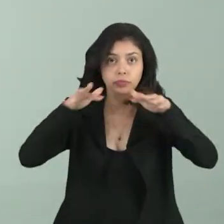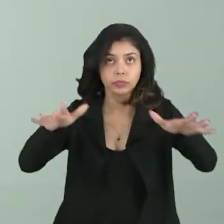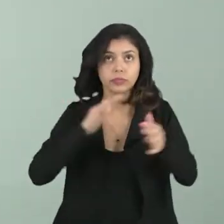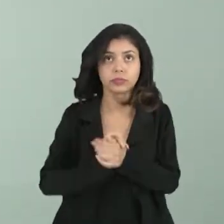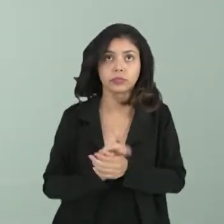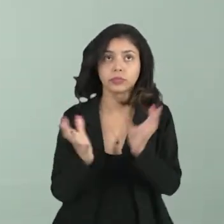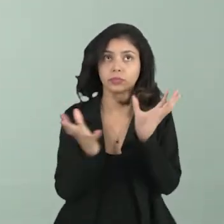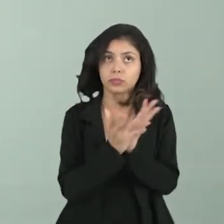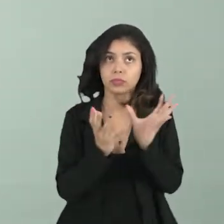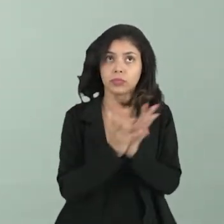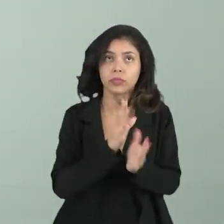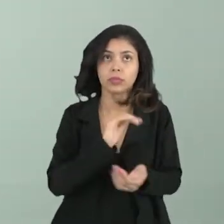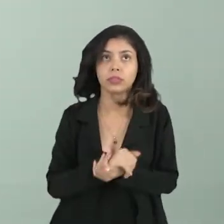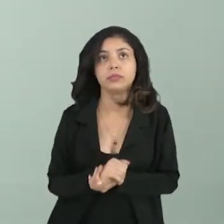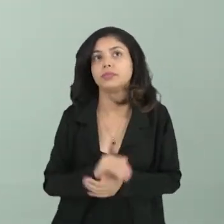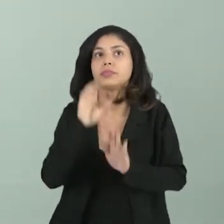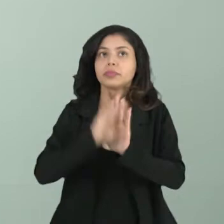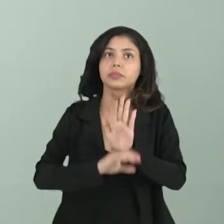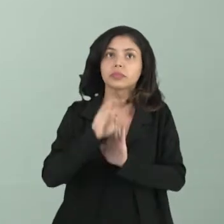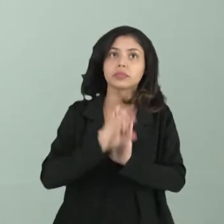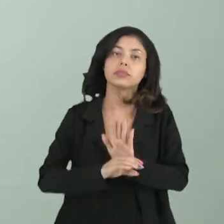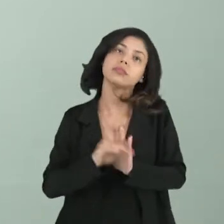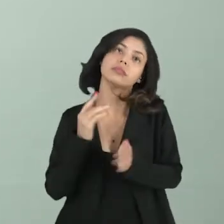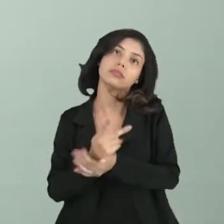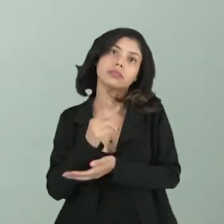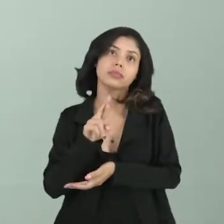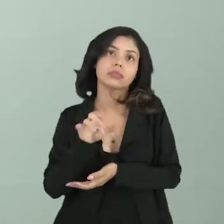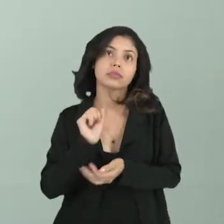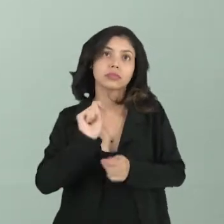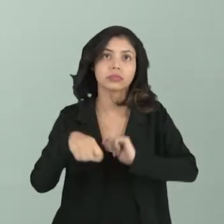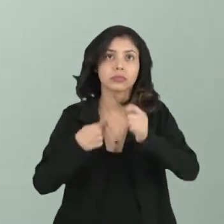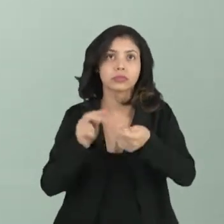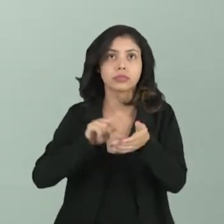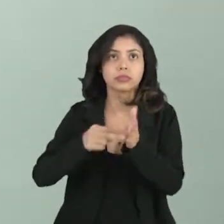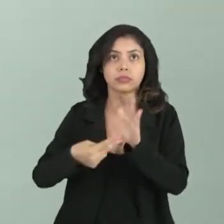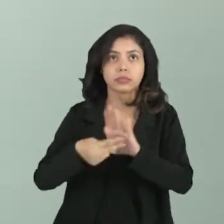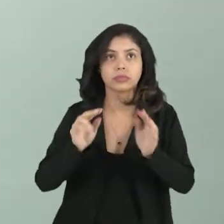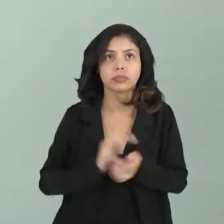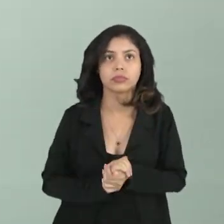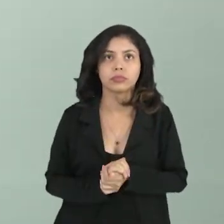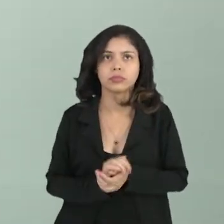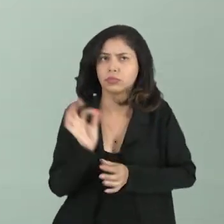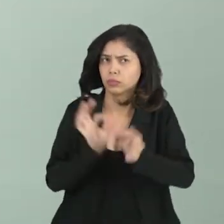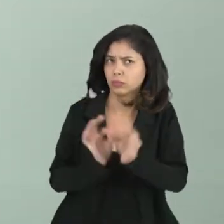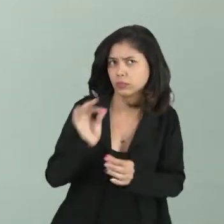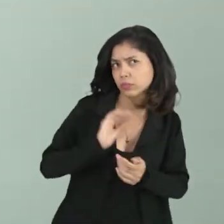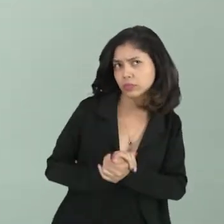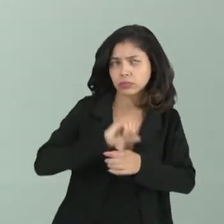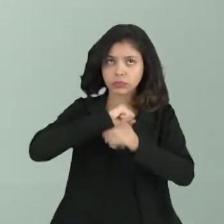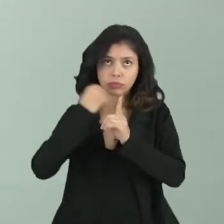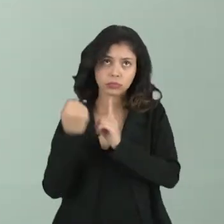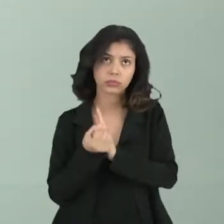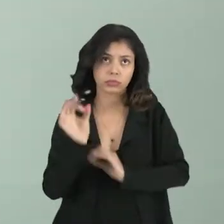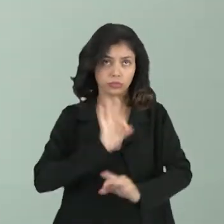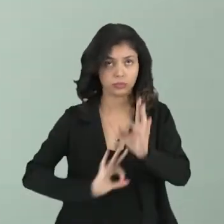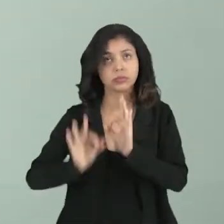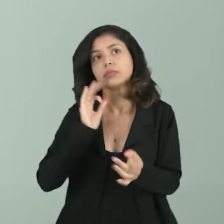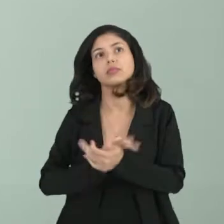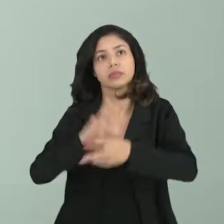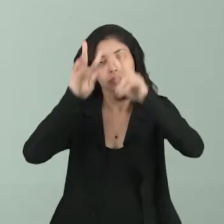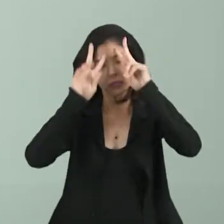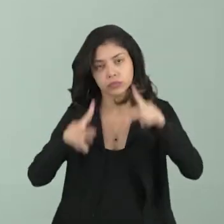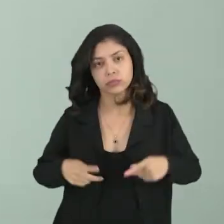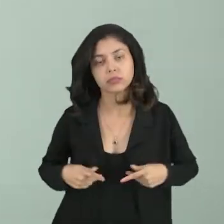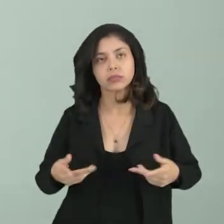conjunto de conceitos e preceitos, símbolos e significados que modelam uma sociedade e